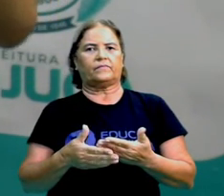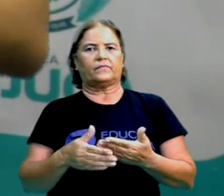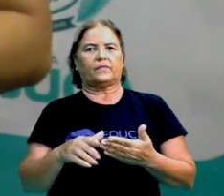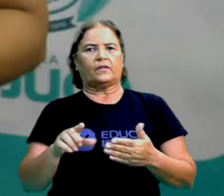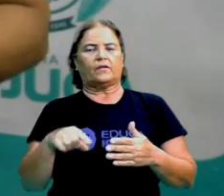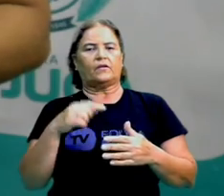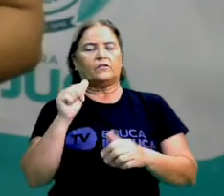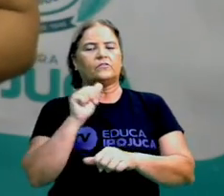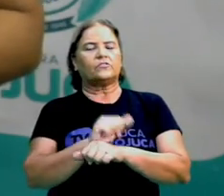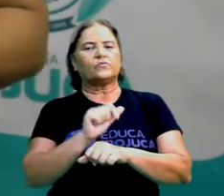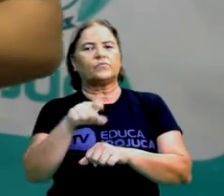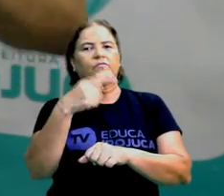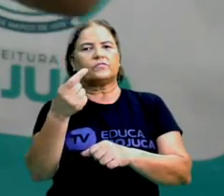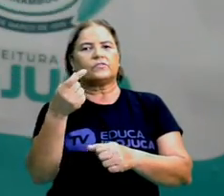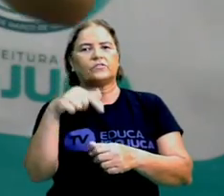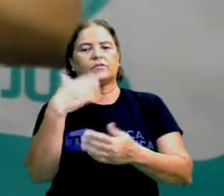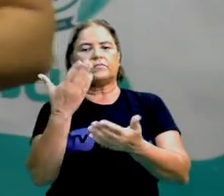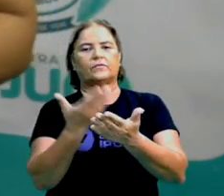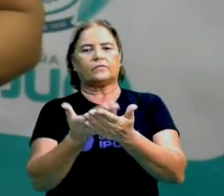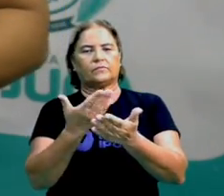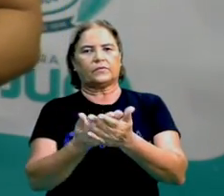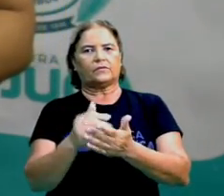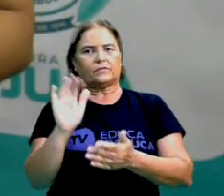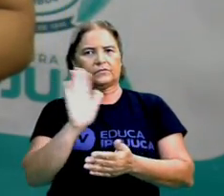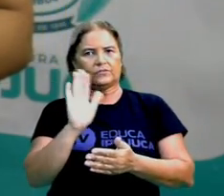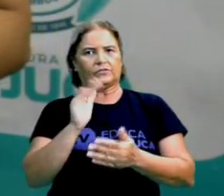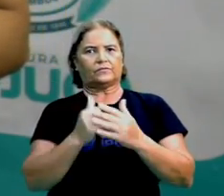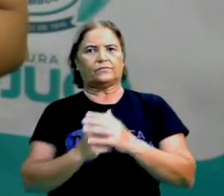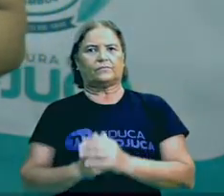Te aguardo na próxima aula e até lá.